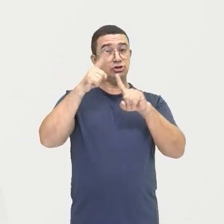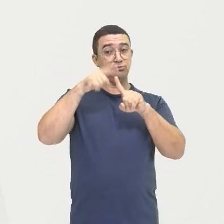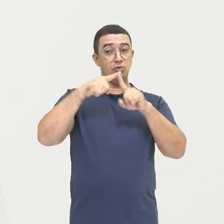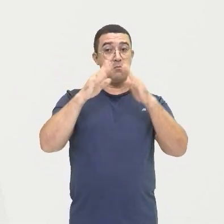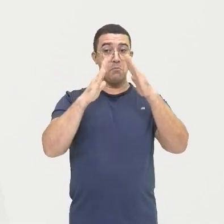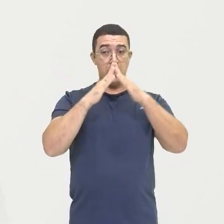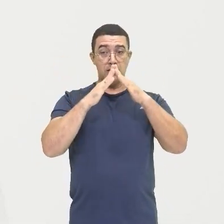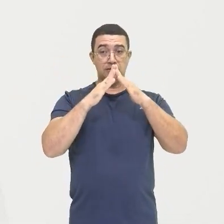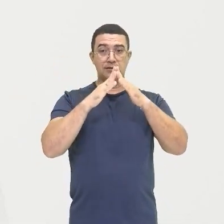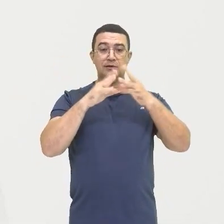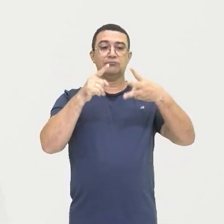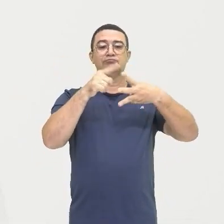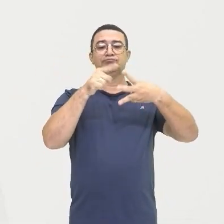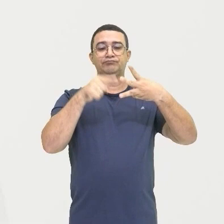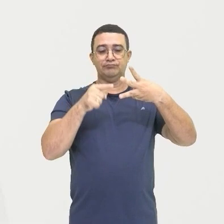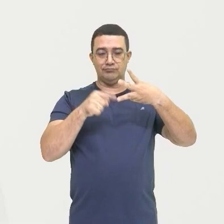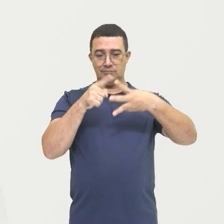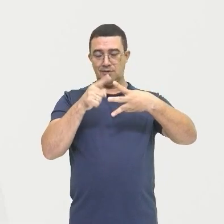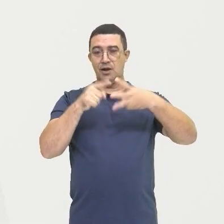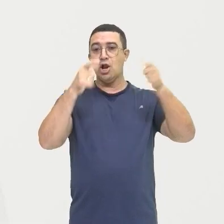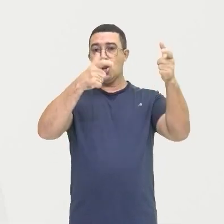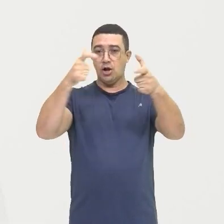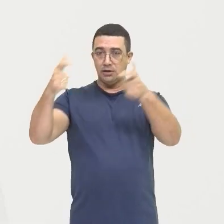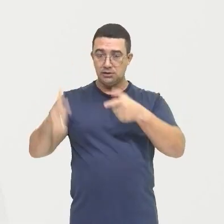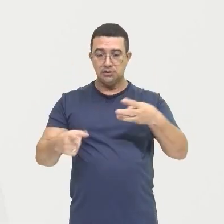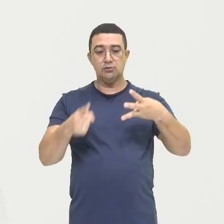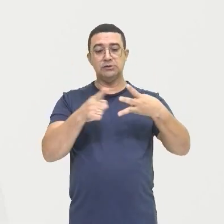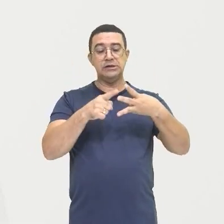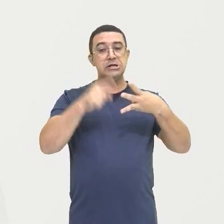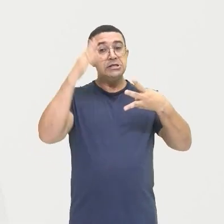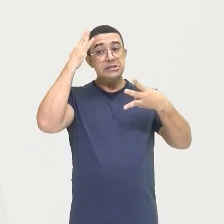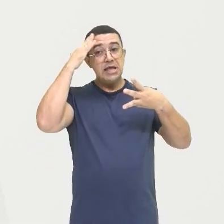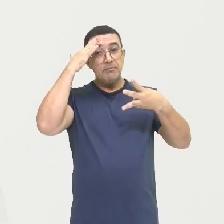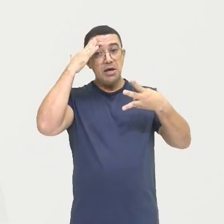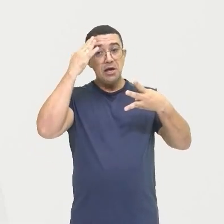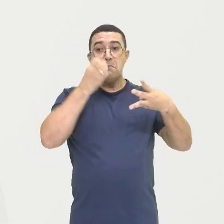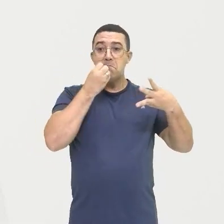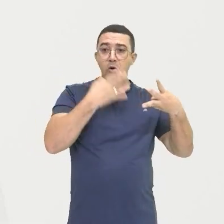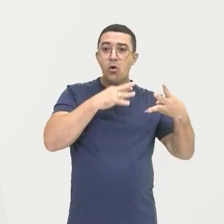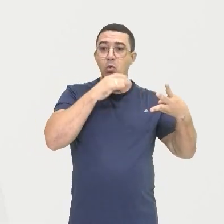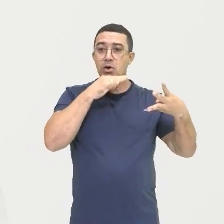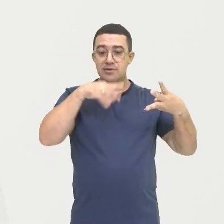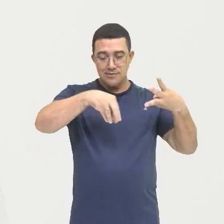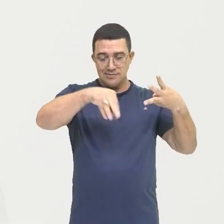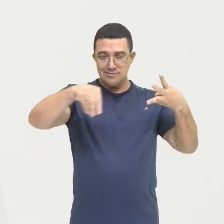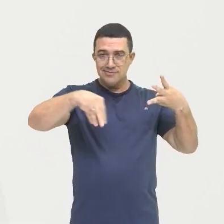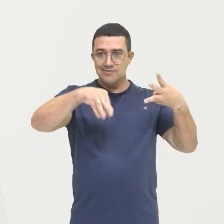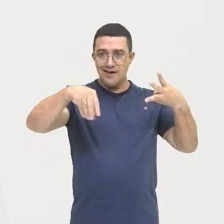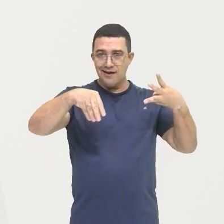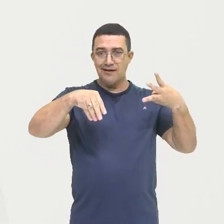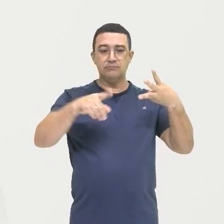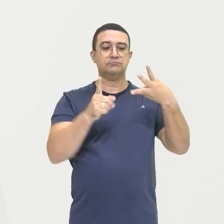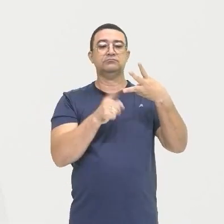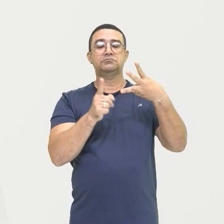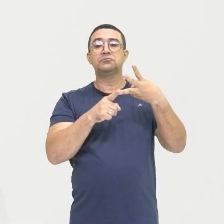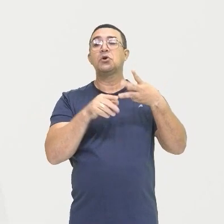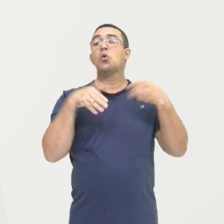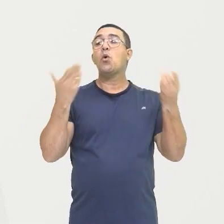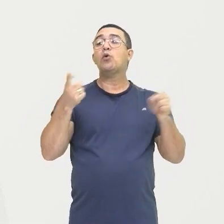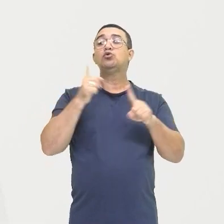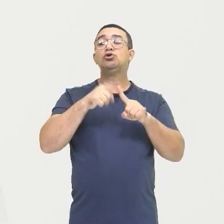clima Né Se aquela terra É fértil Ou não Para praticar Atividade da agricultura E também O que que vai ser